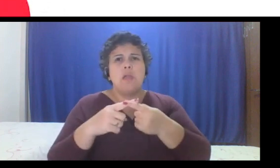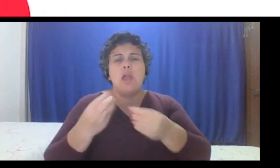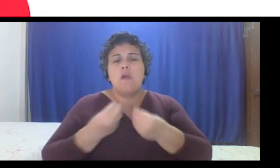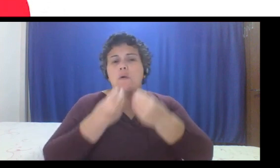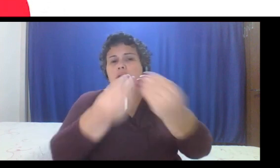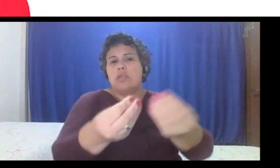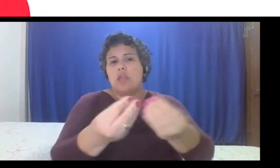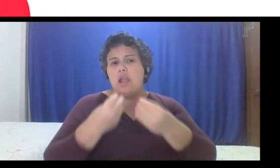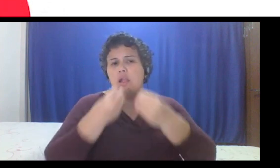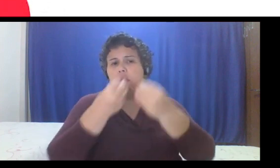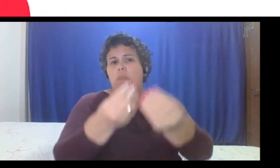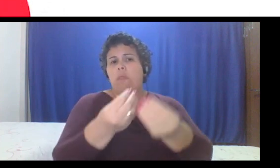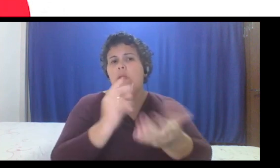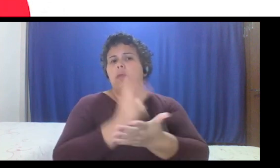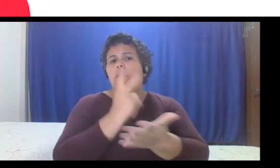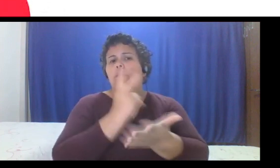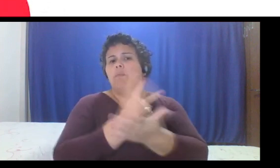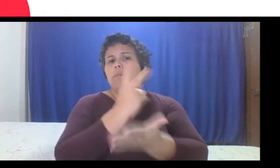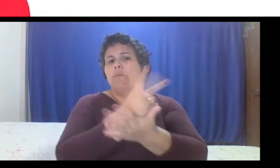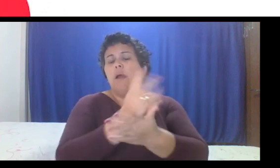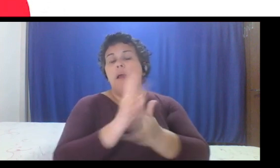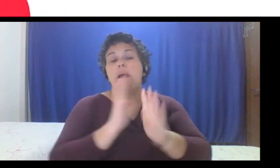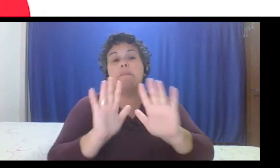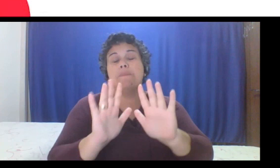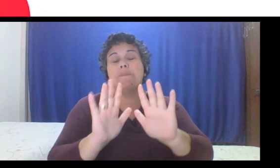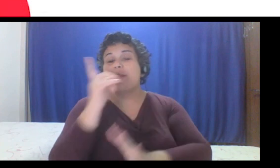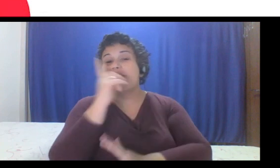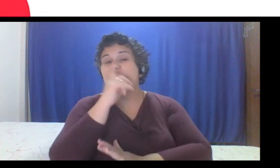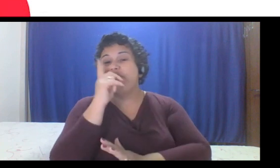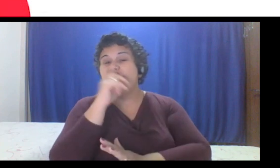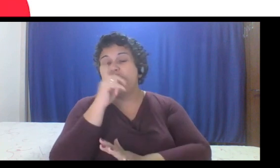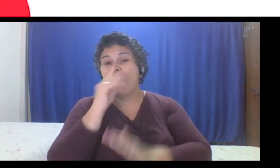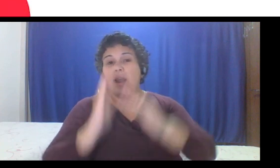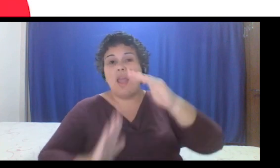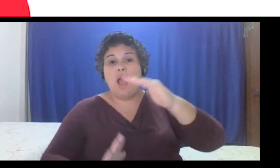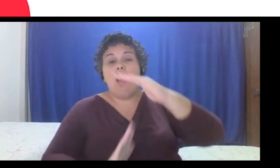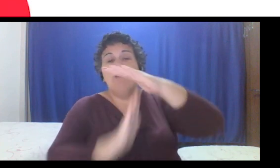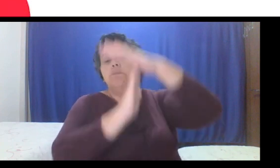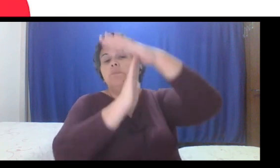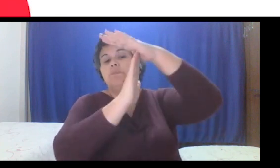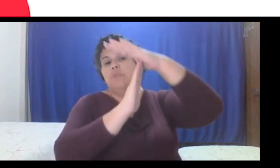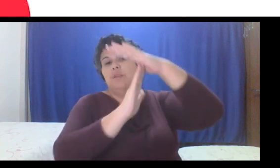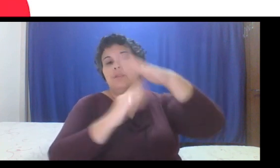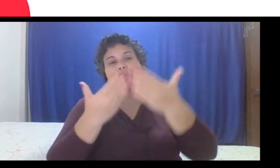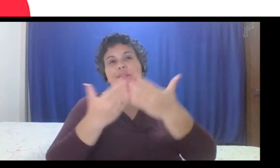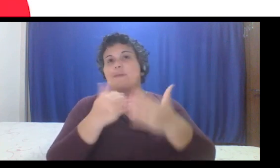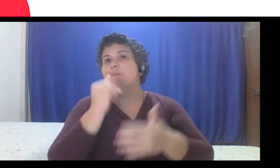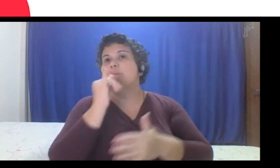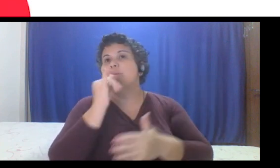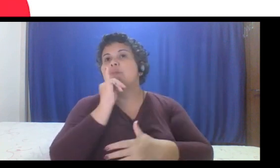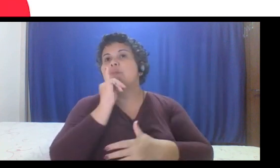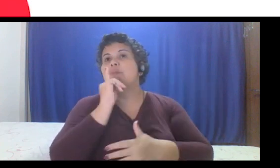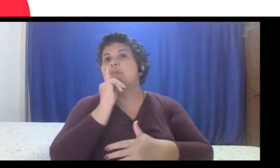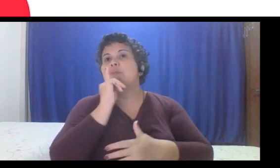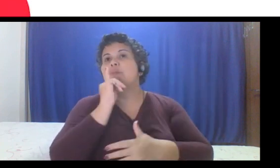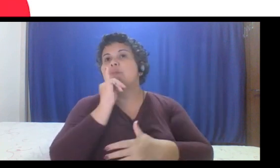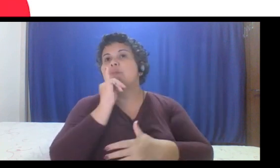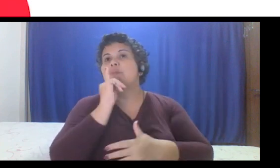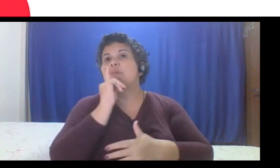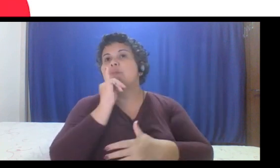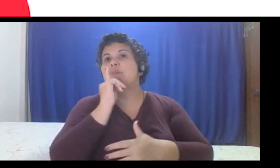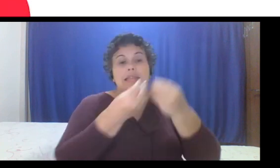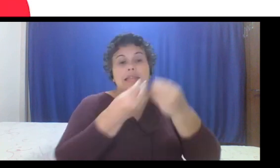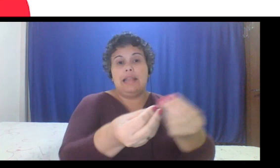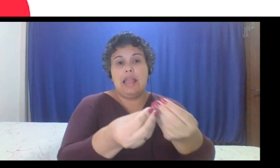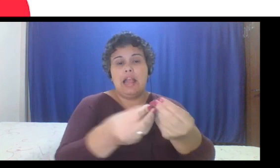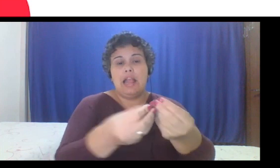mas ter uma taxa de falha muito alta, né, a cada 10 entregas que eu faço, 9 dão um problema, então, isso não adianta, uma